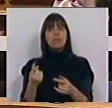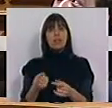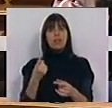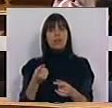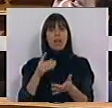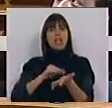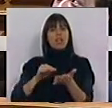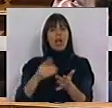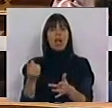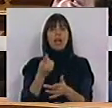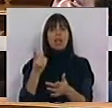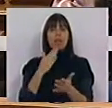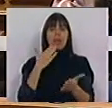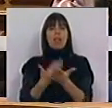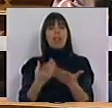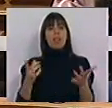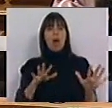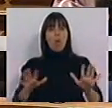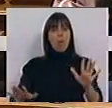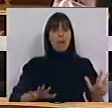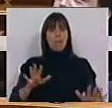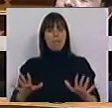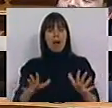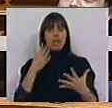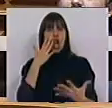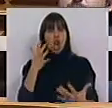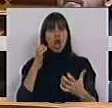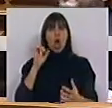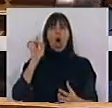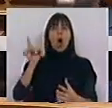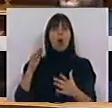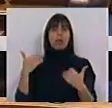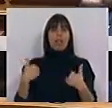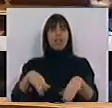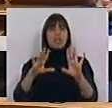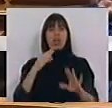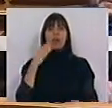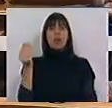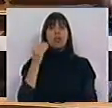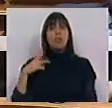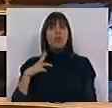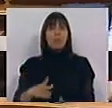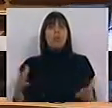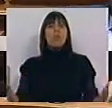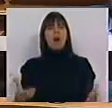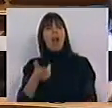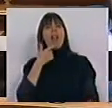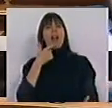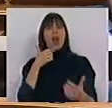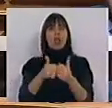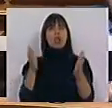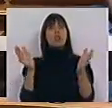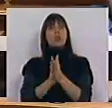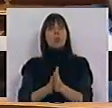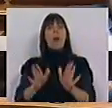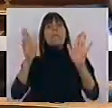nas inscrições, se gerar aqui um impasse que é bem revelador do Estado em que deixaram a juventude portuguesa, ainda falam de tudo